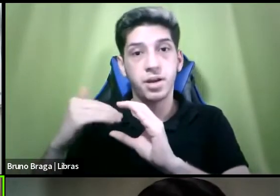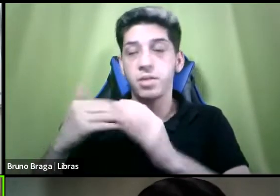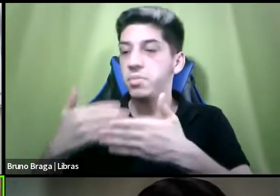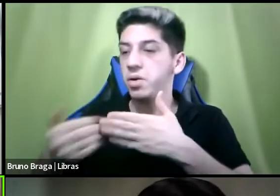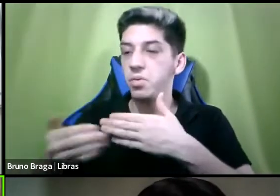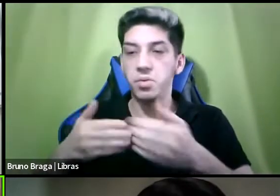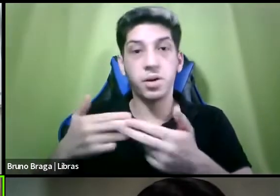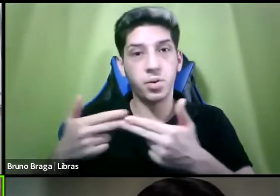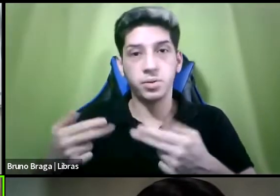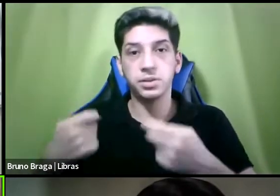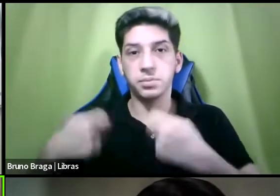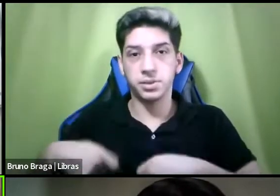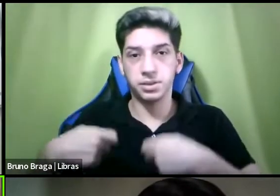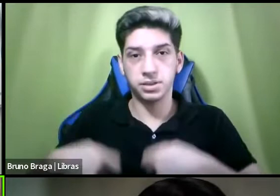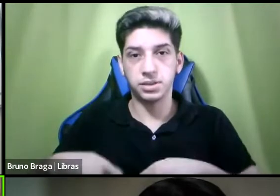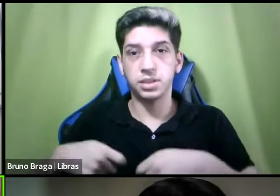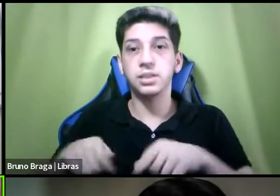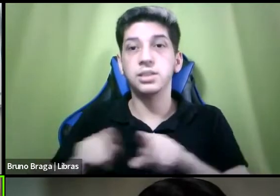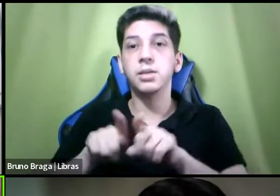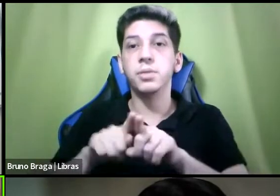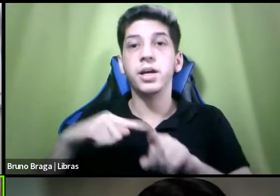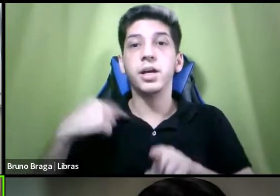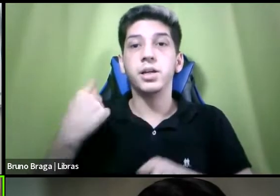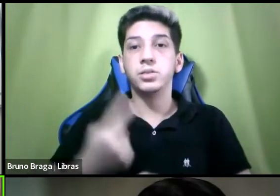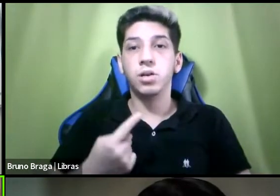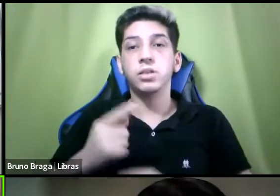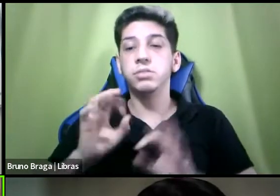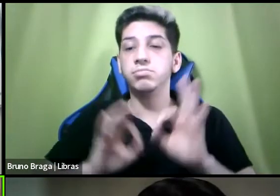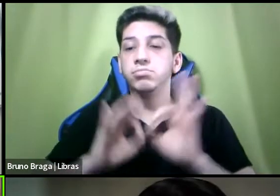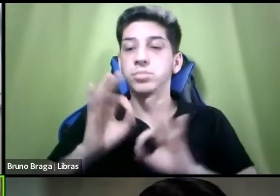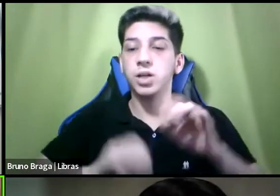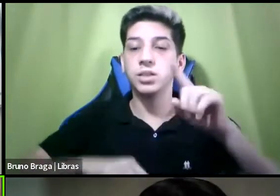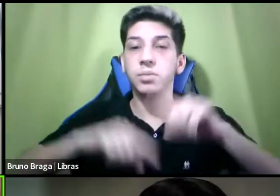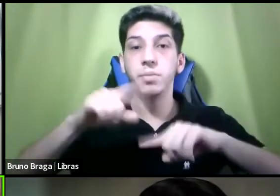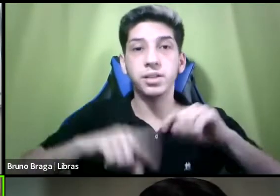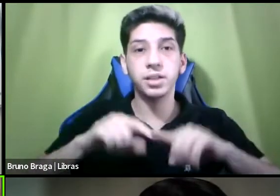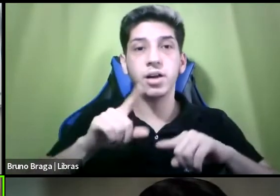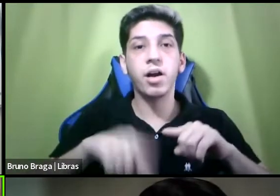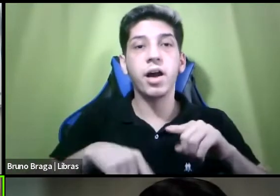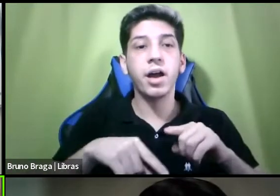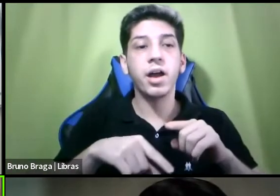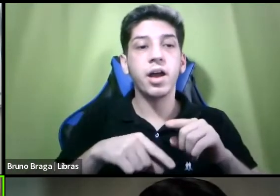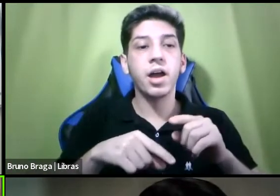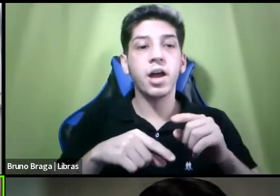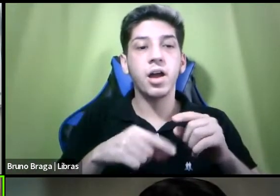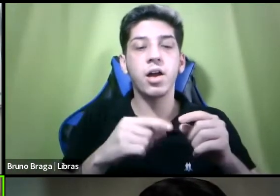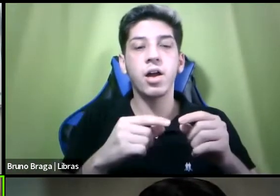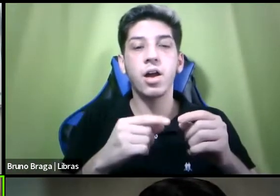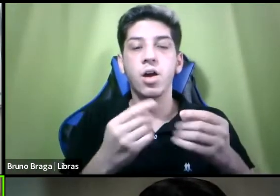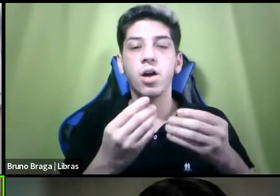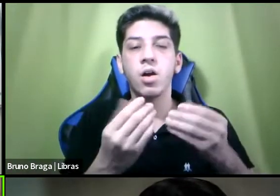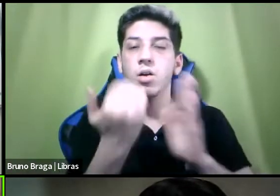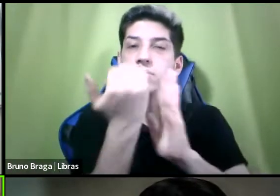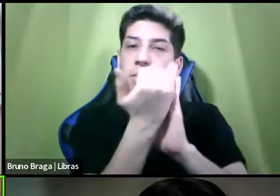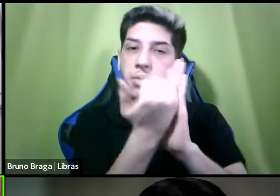e nós fizemos também um material que são trilhas de acesso à justiça